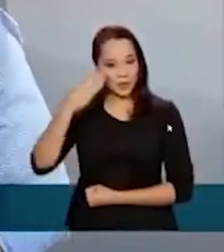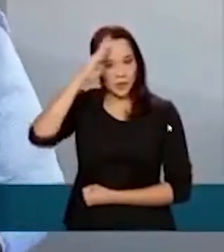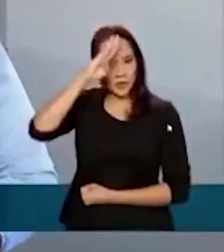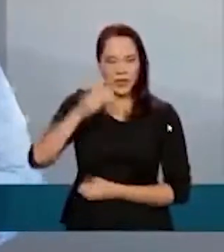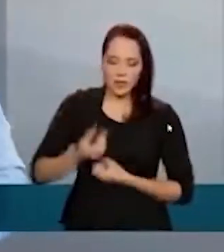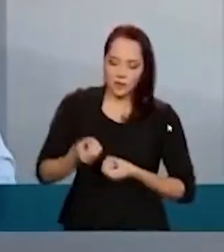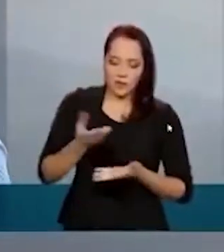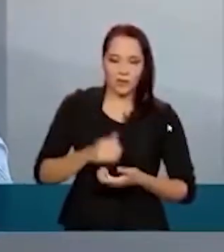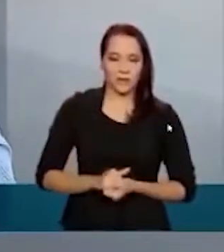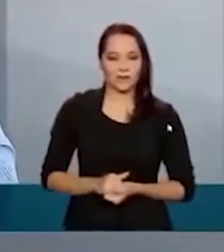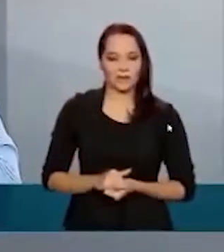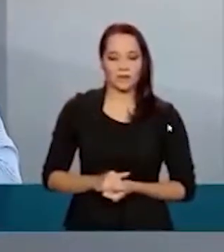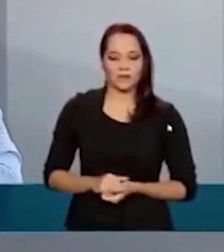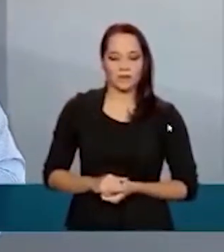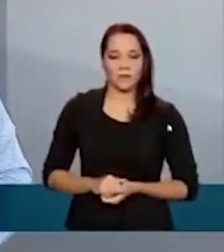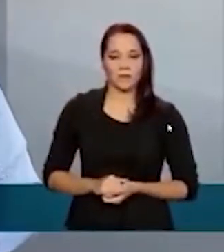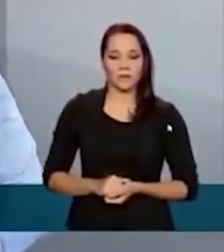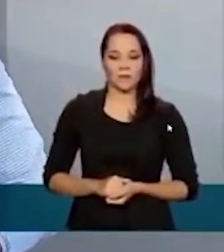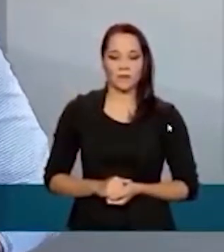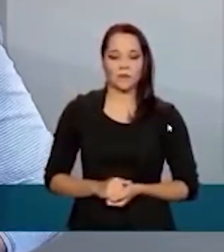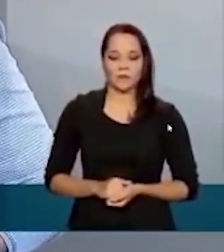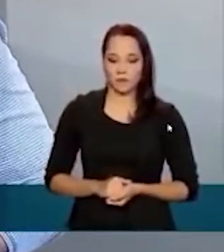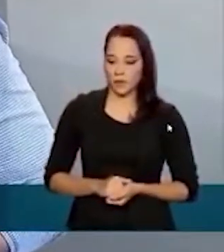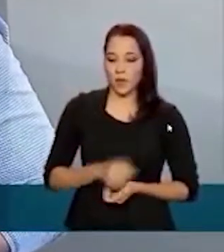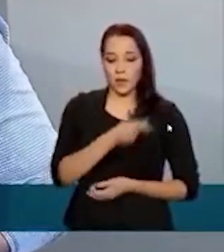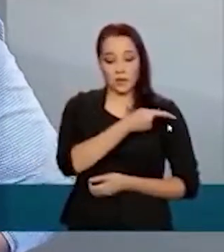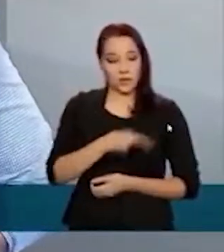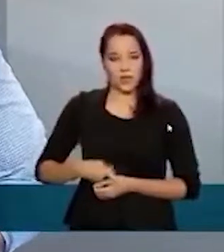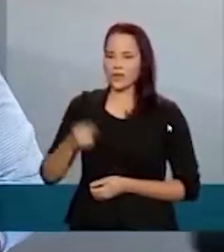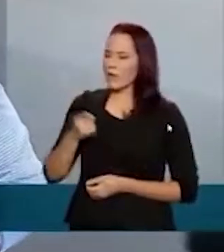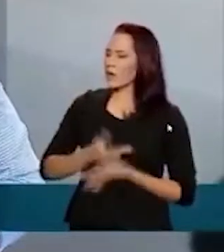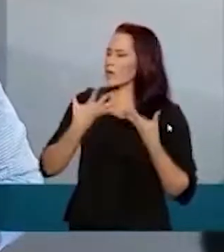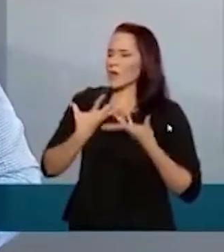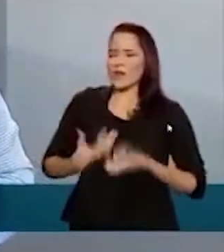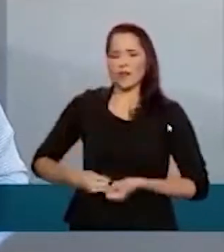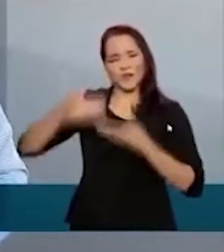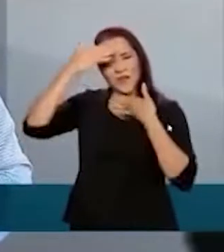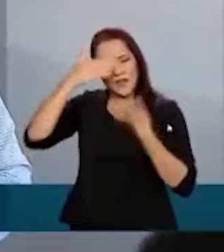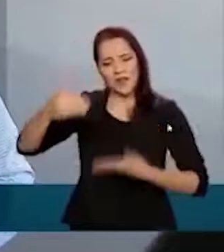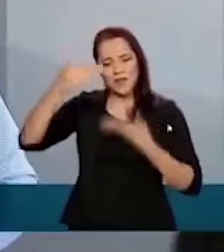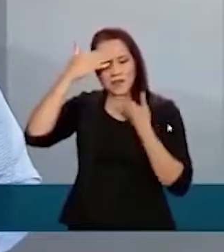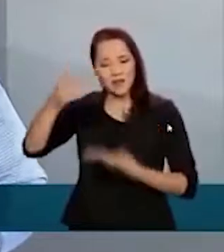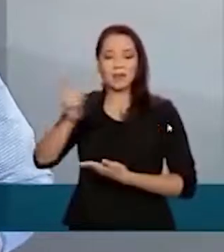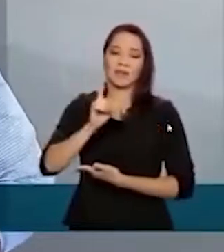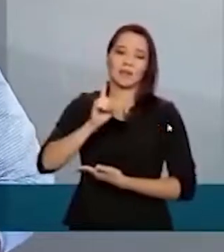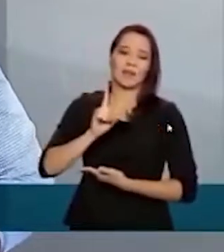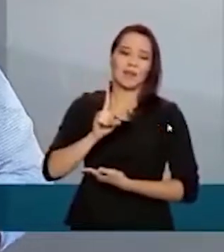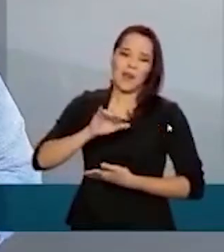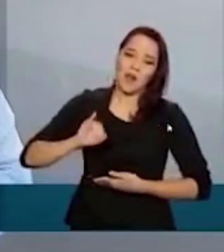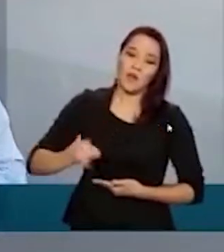Presidente, eu não canso de agradecer a oportunidade que o senhor nos deu,